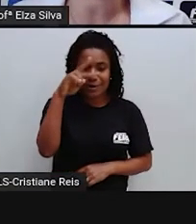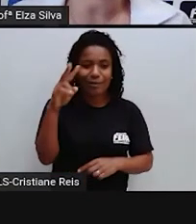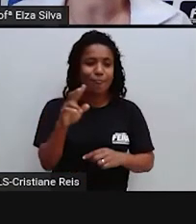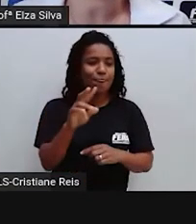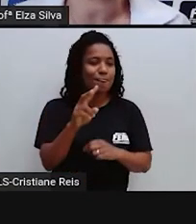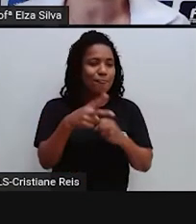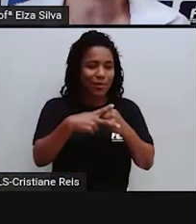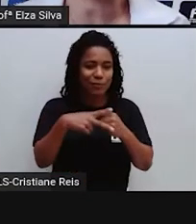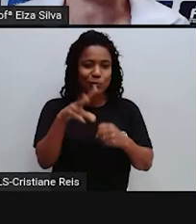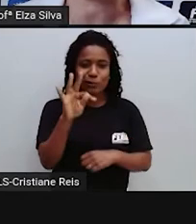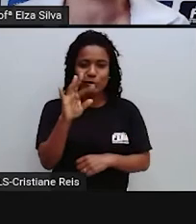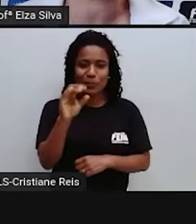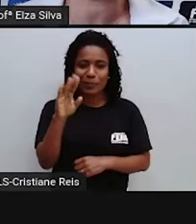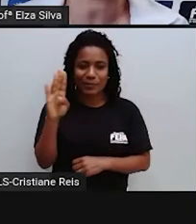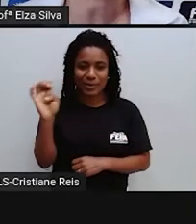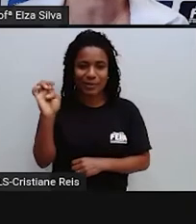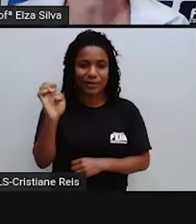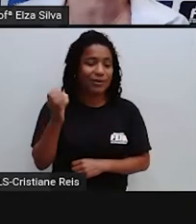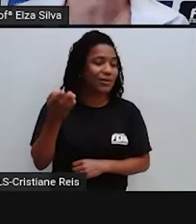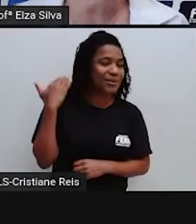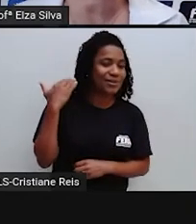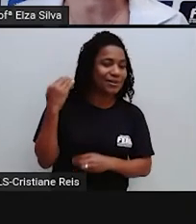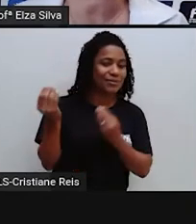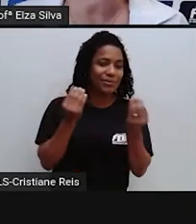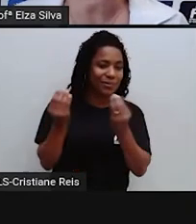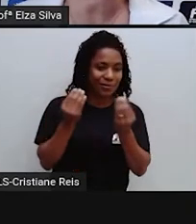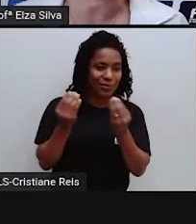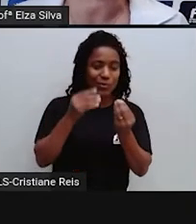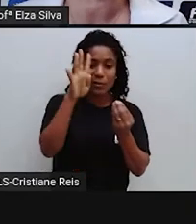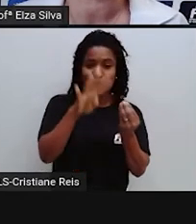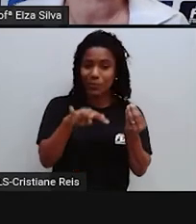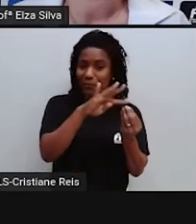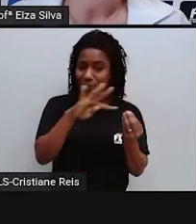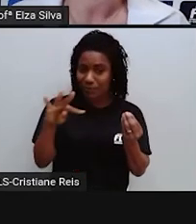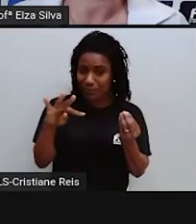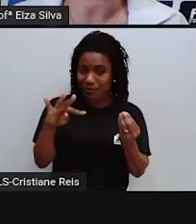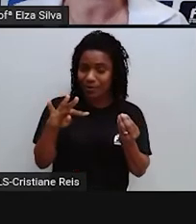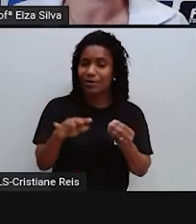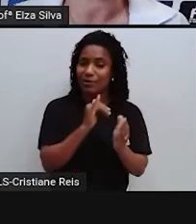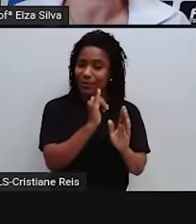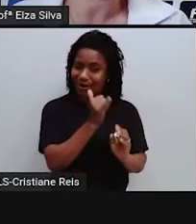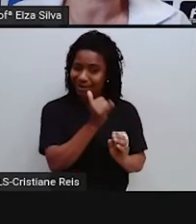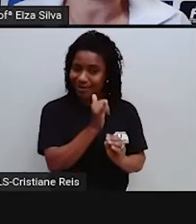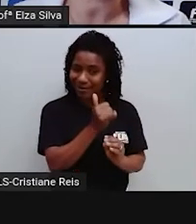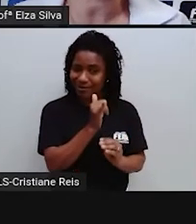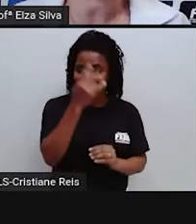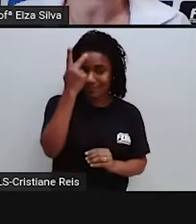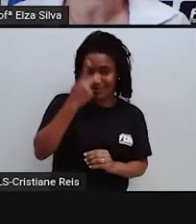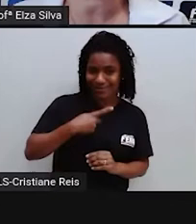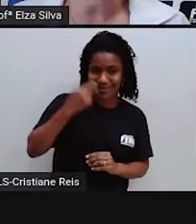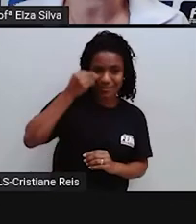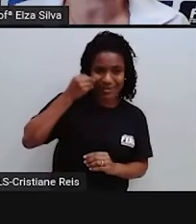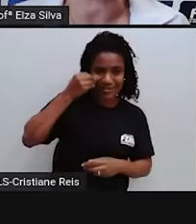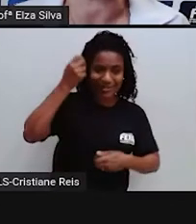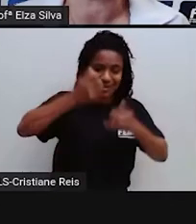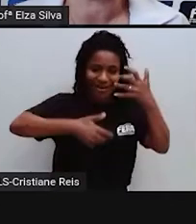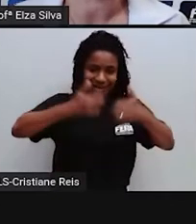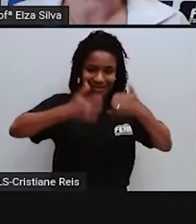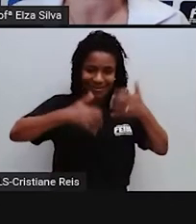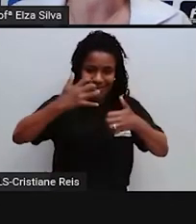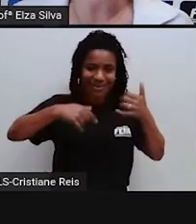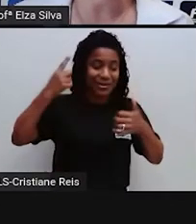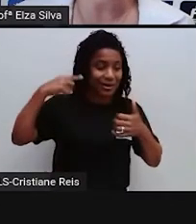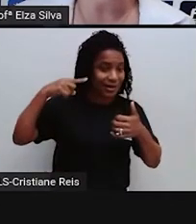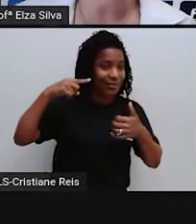Porque ele também Será muito utilizado No relato pessoal Simple past tense Of the verb To be